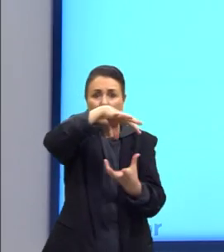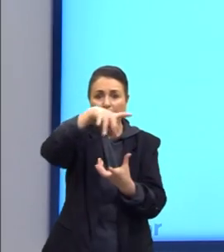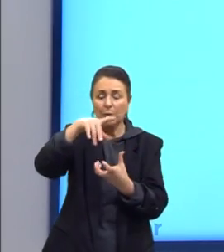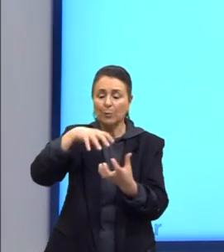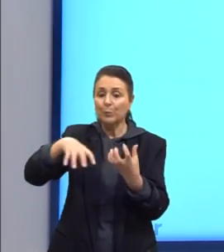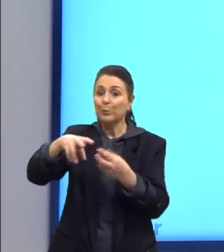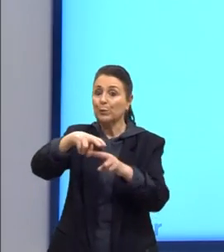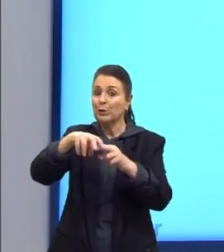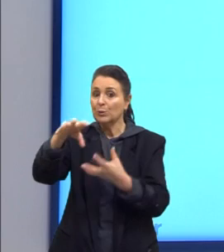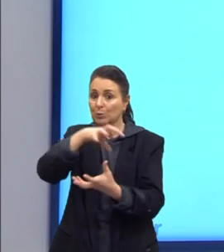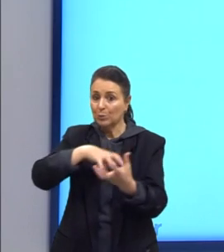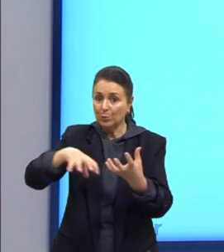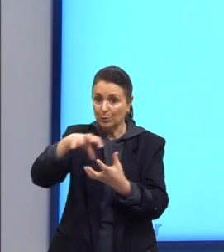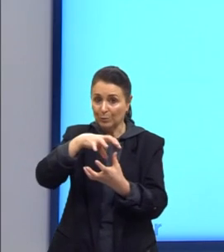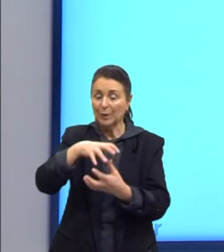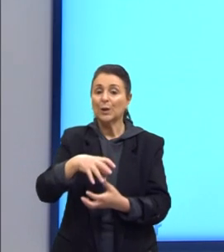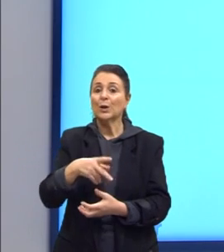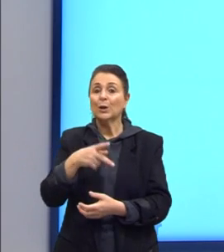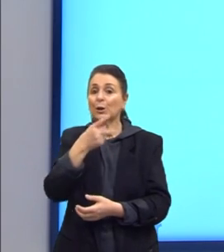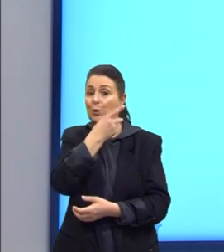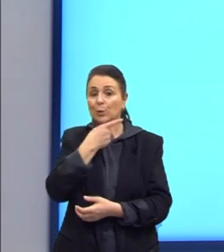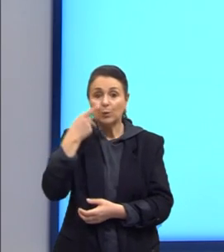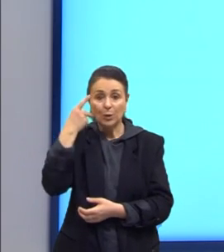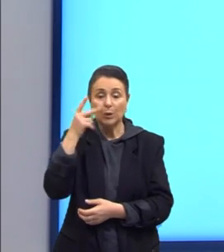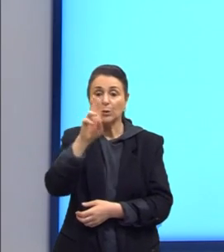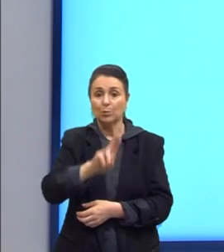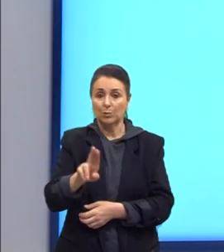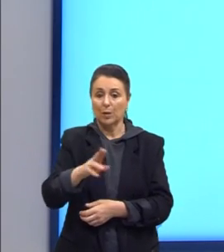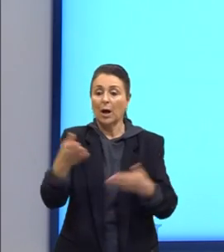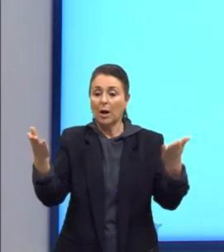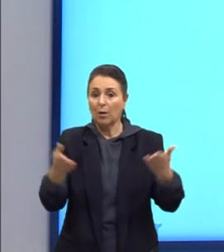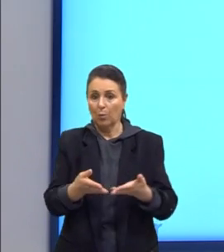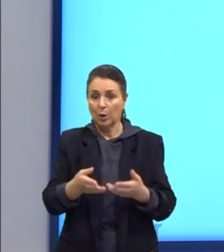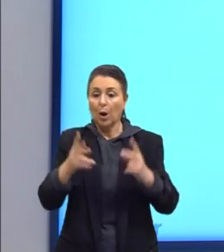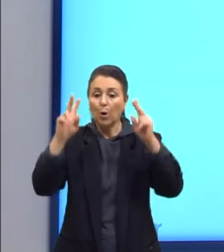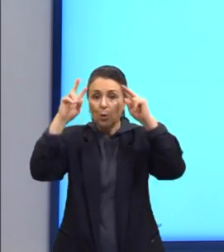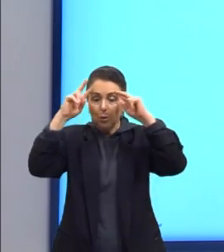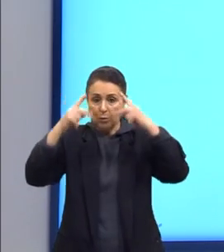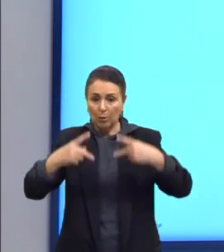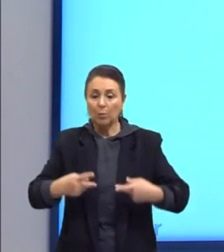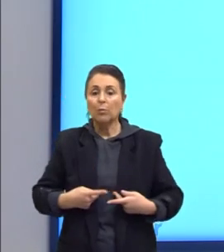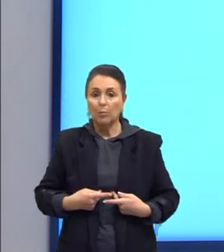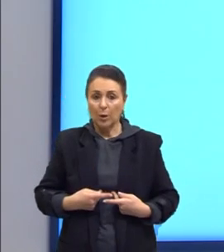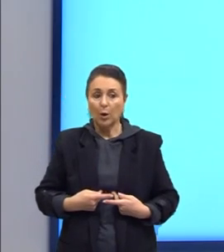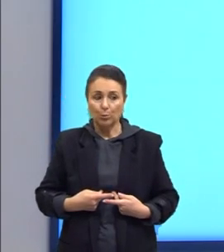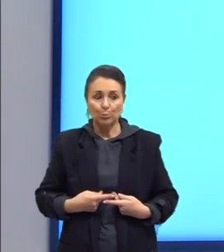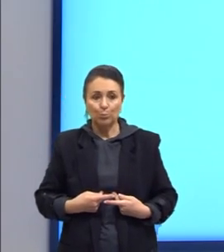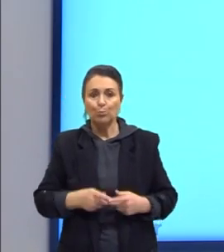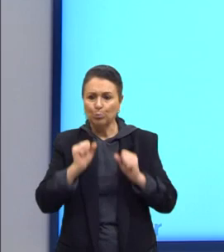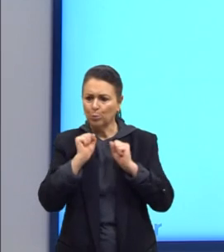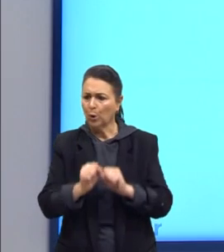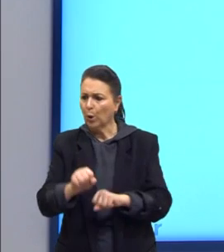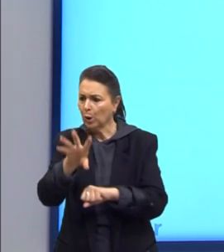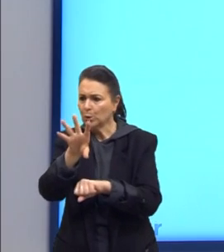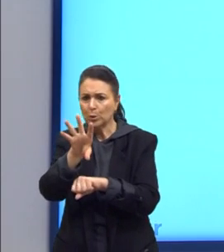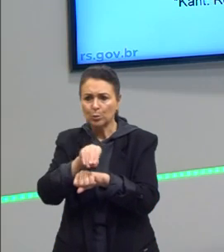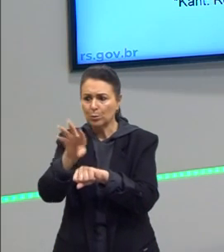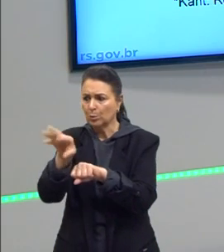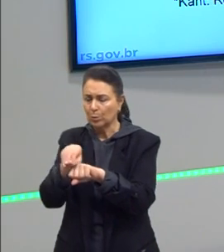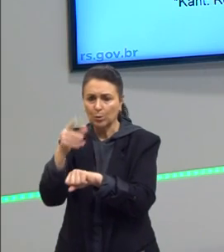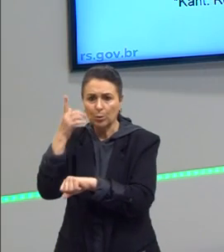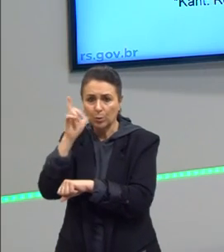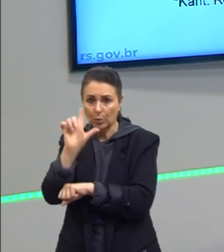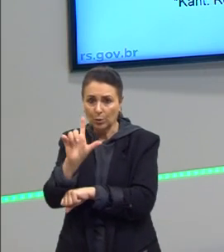em que agora passa o ser humano, o ser humano tem as condições para o conhecimento, ou ele coloca